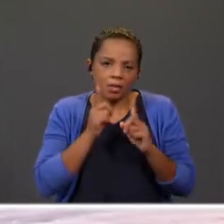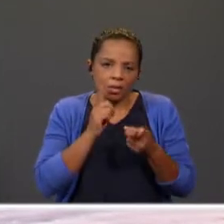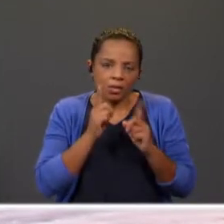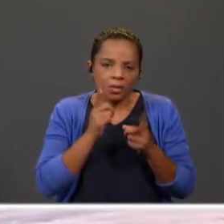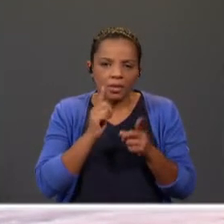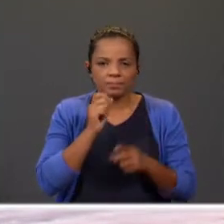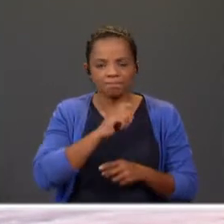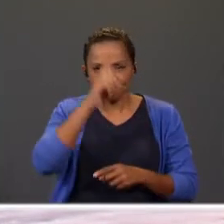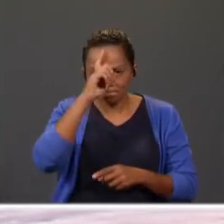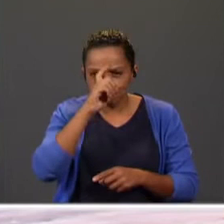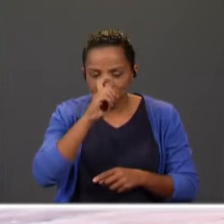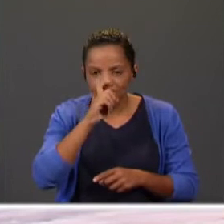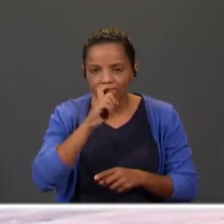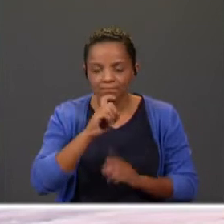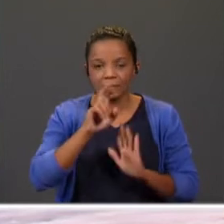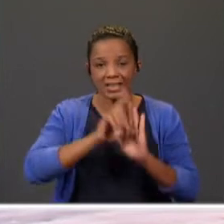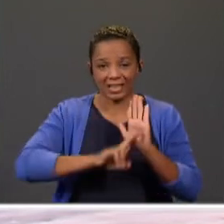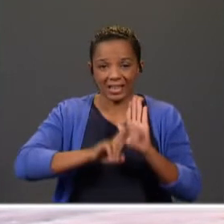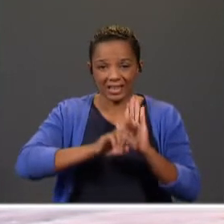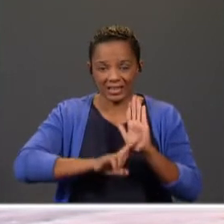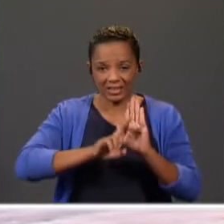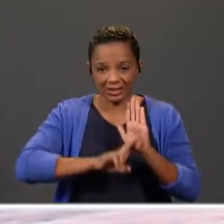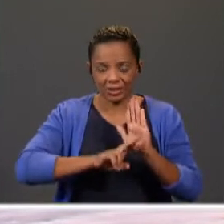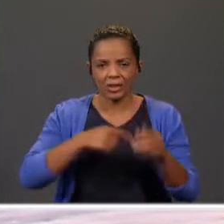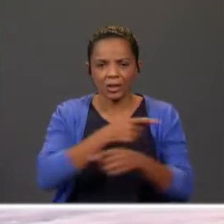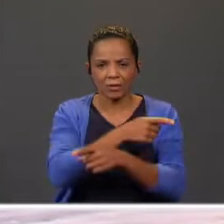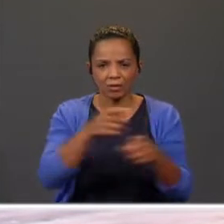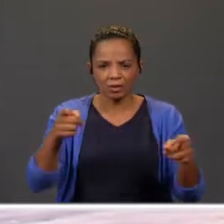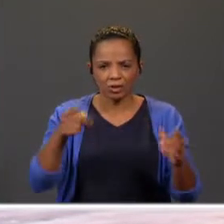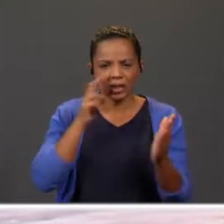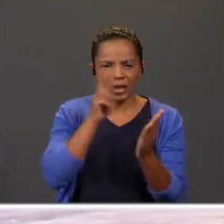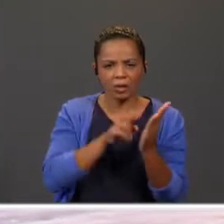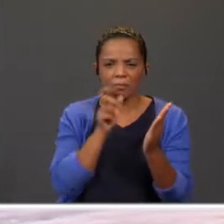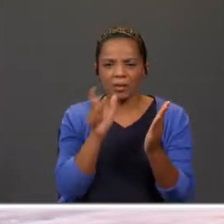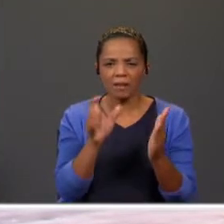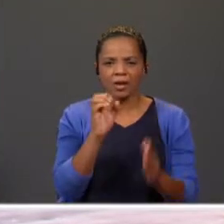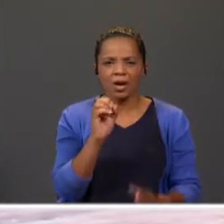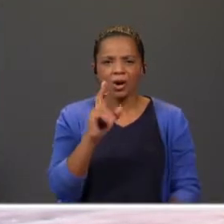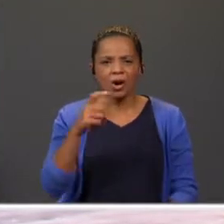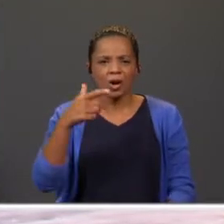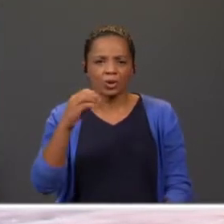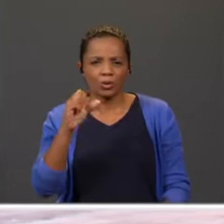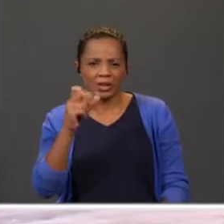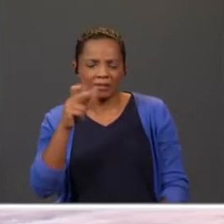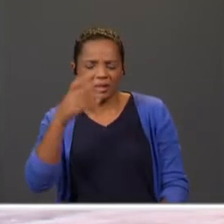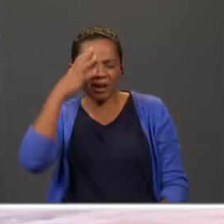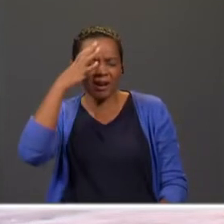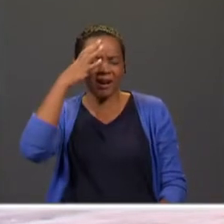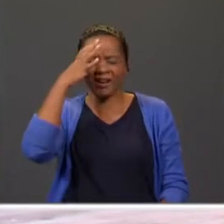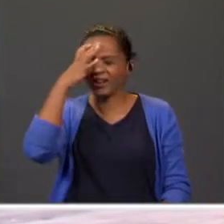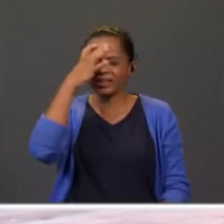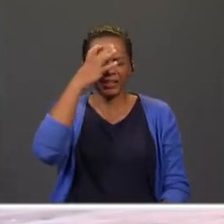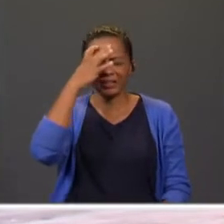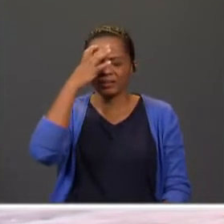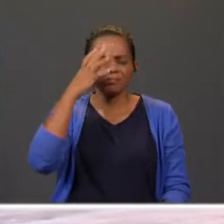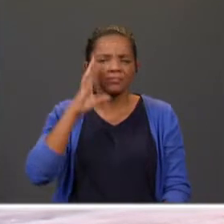a relembrar estas regras de translineação e vocês leram ali a ortografia e disseram ai, ortografia, eu não sei porquê que